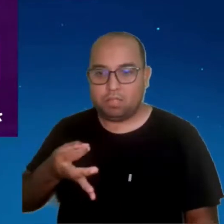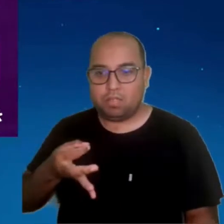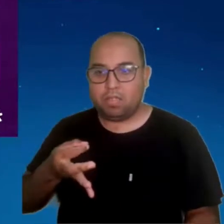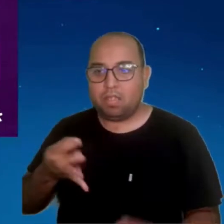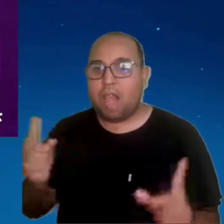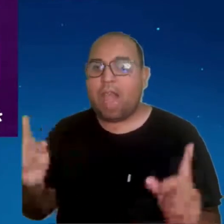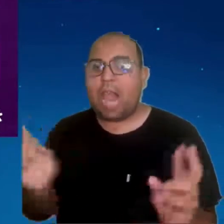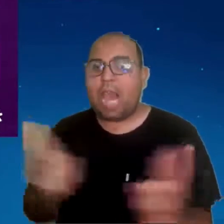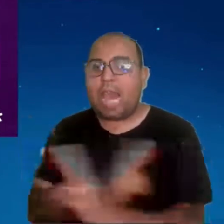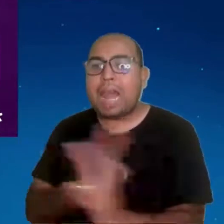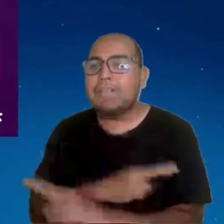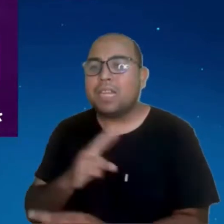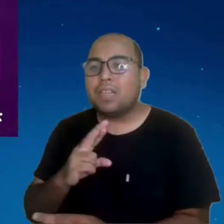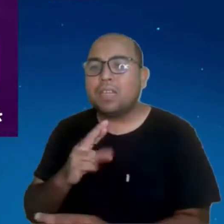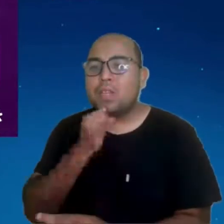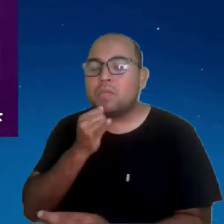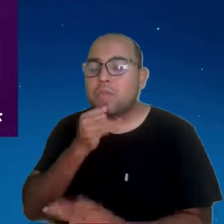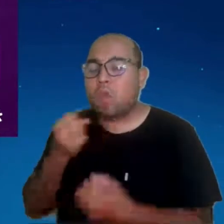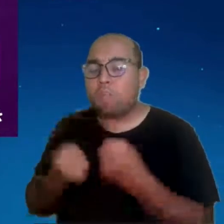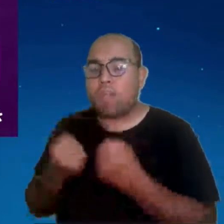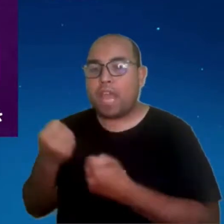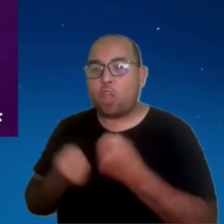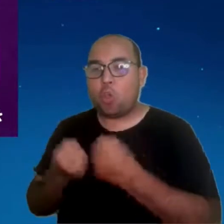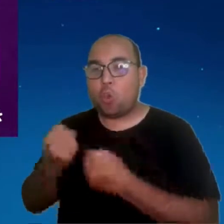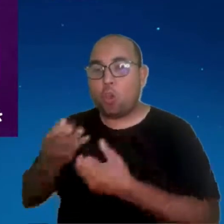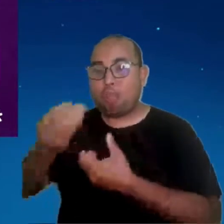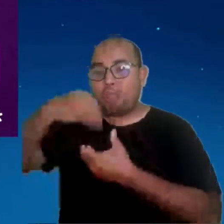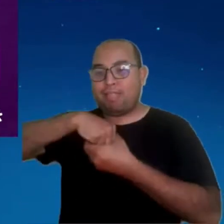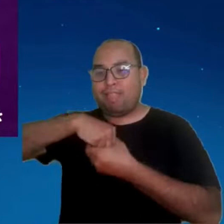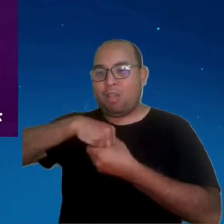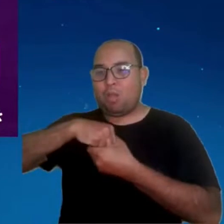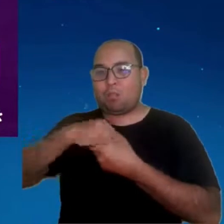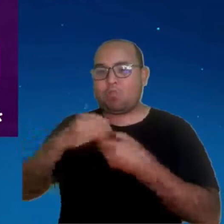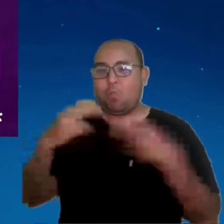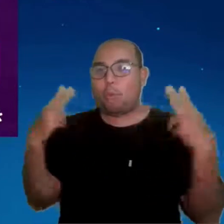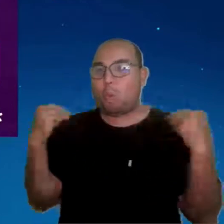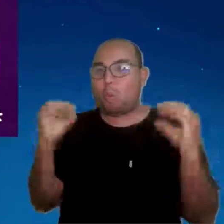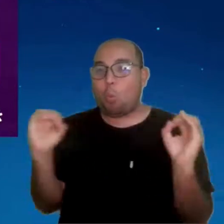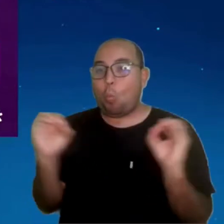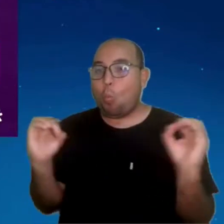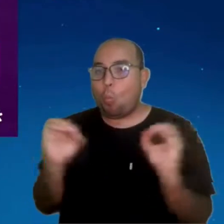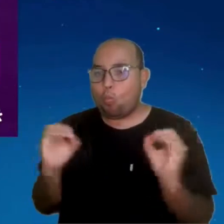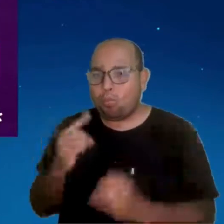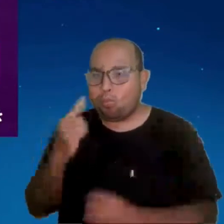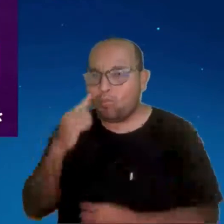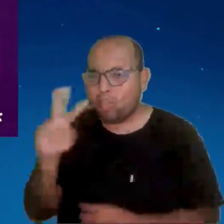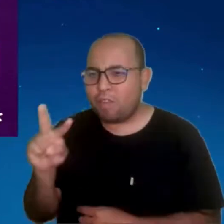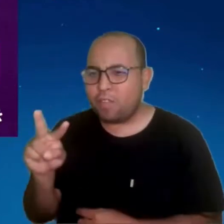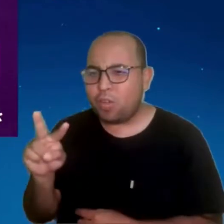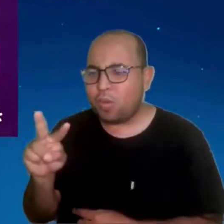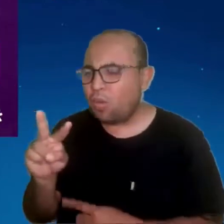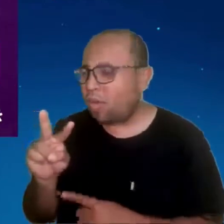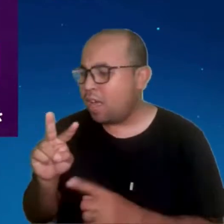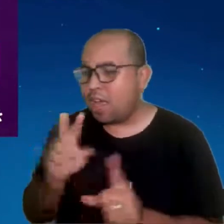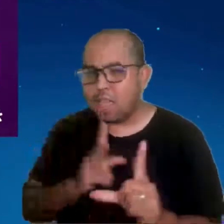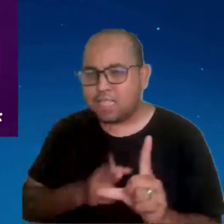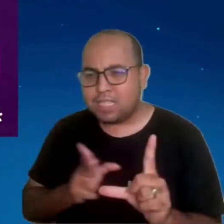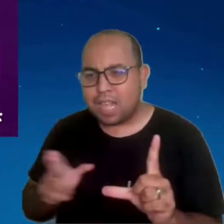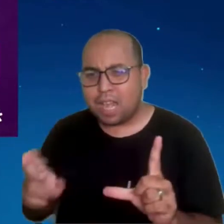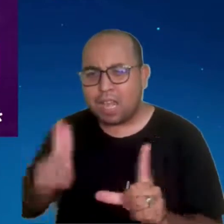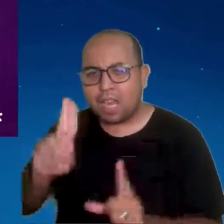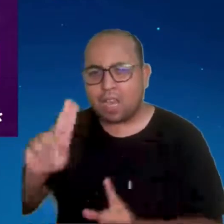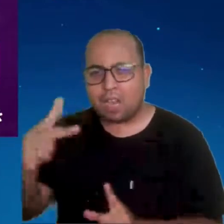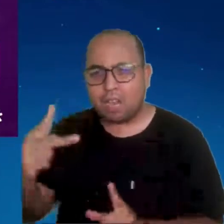é do veículo autônomo. Imagina que eu estou com o meu carrinho, Alguém já assistiu a série Upload no Netflix?